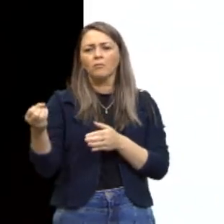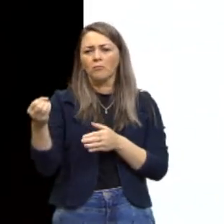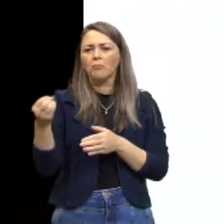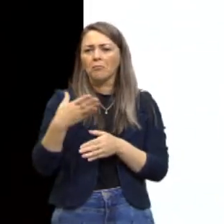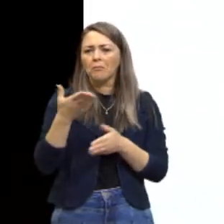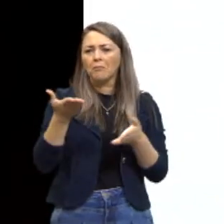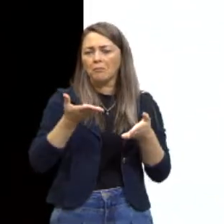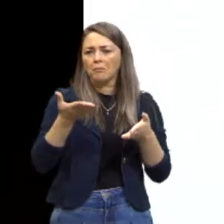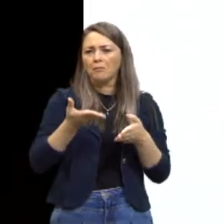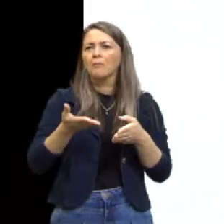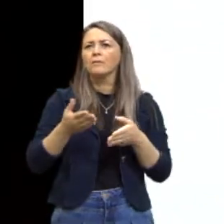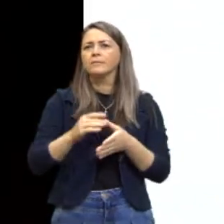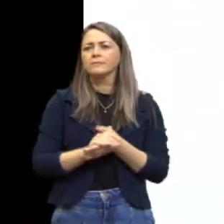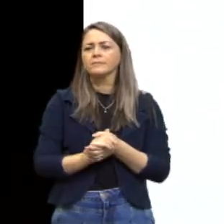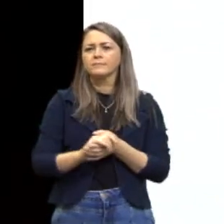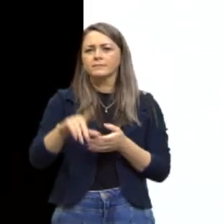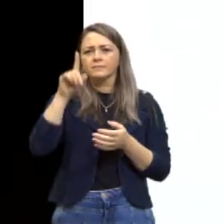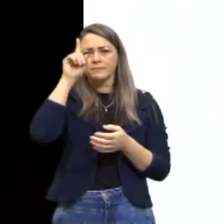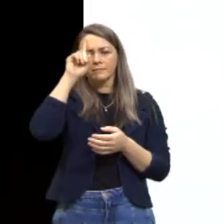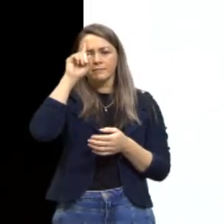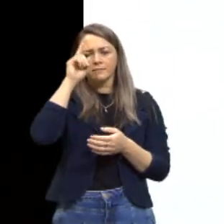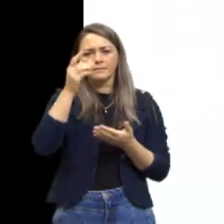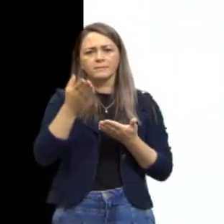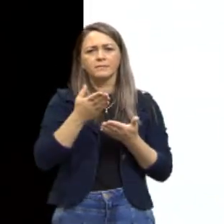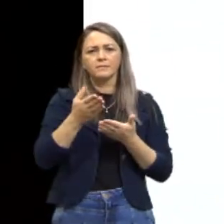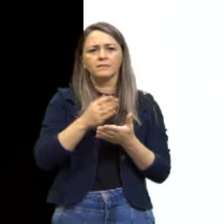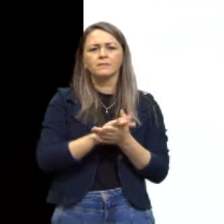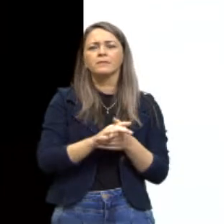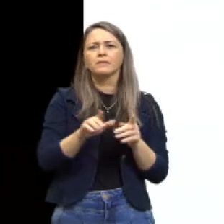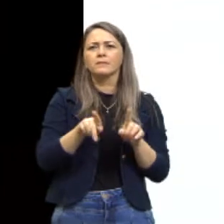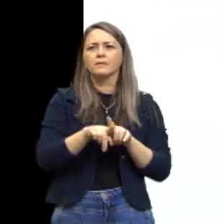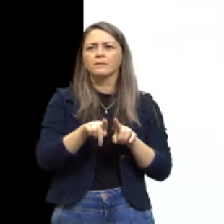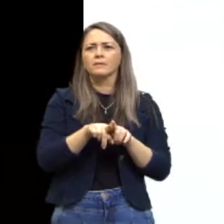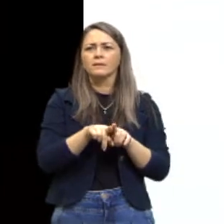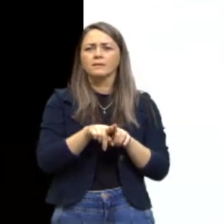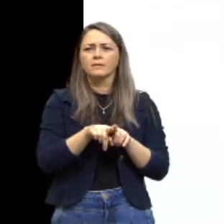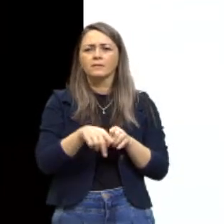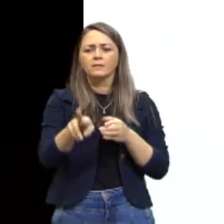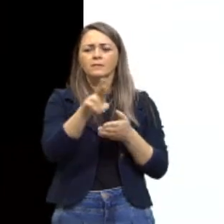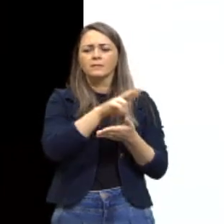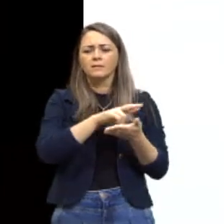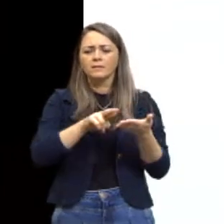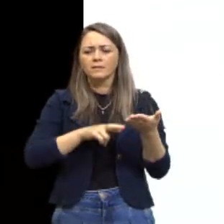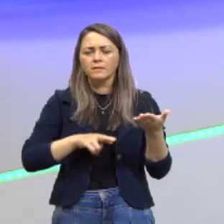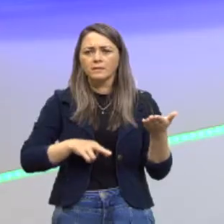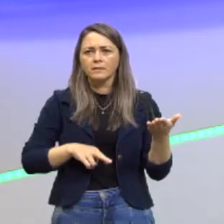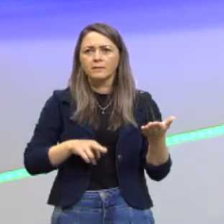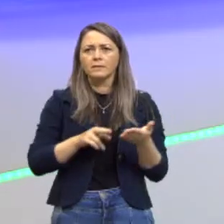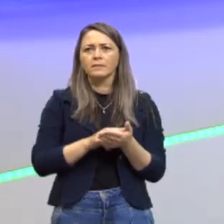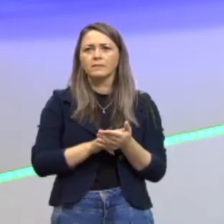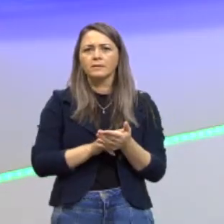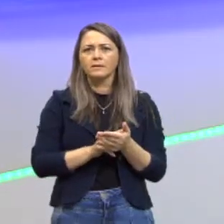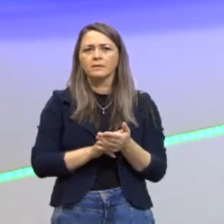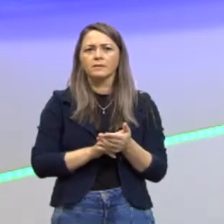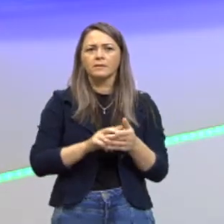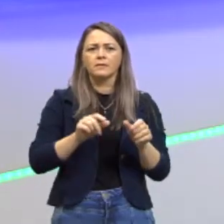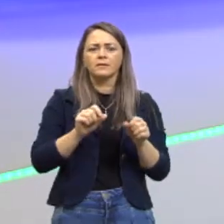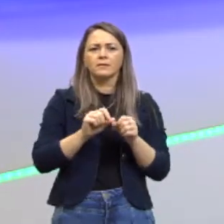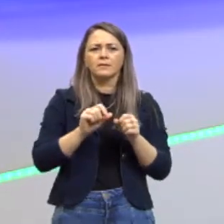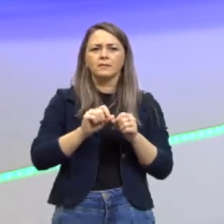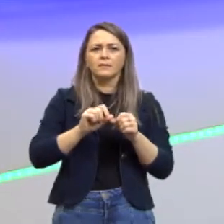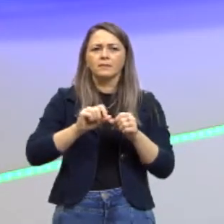assuntos do nosso cotidiano, por vezes cobrados, inclusive, em redações, né? A transgenia, aí,